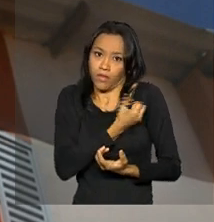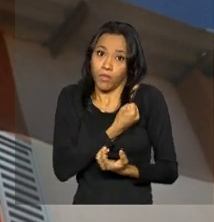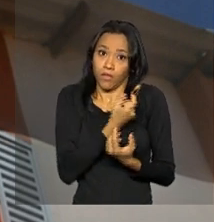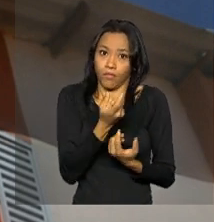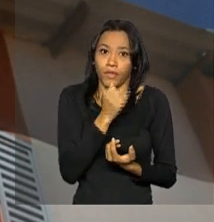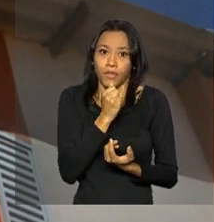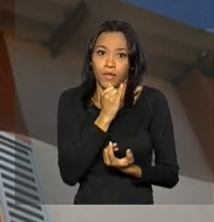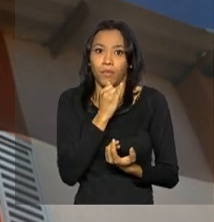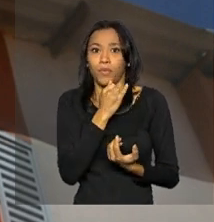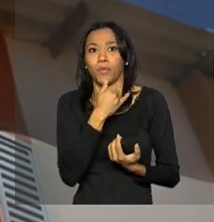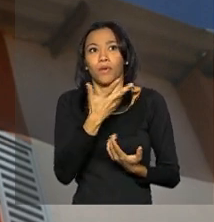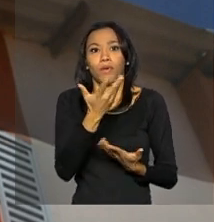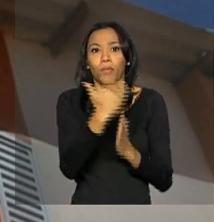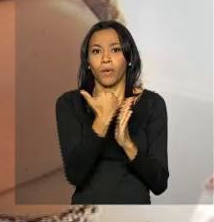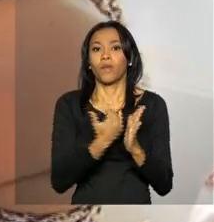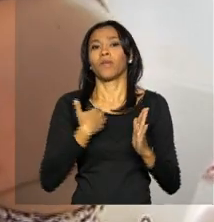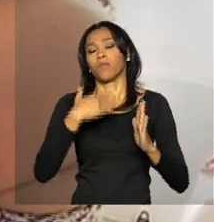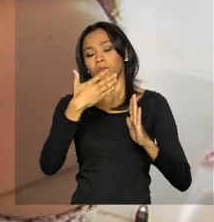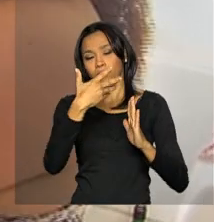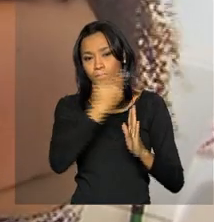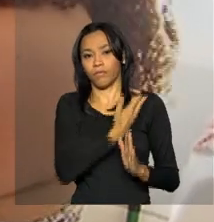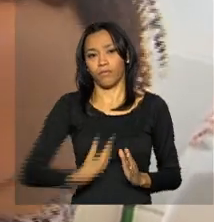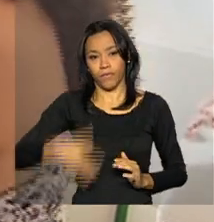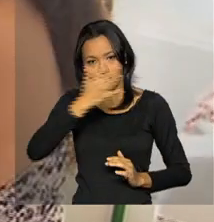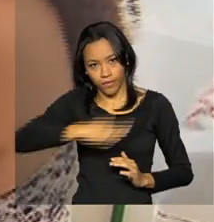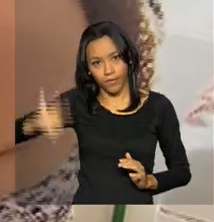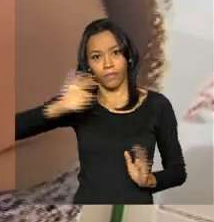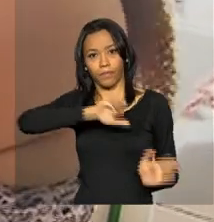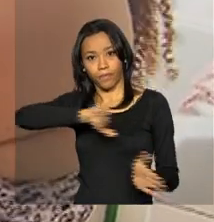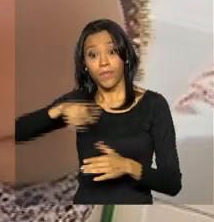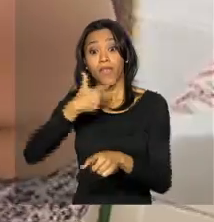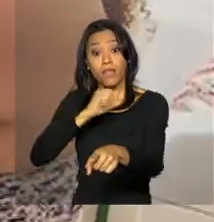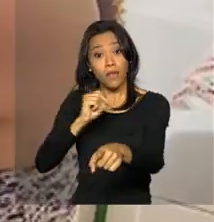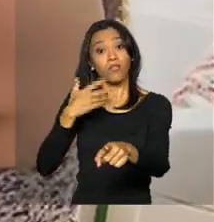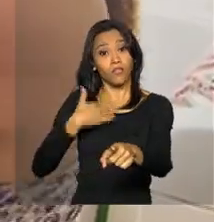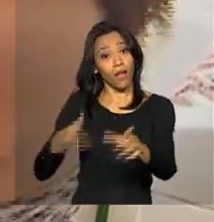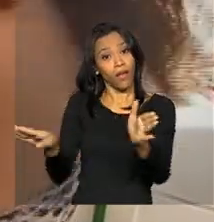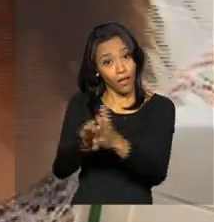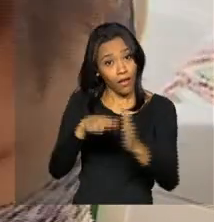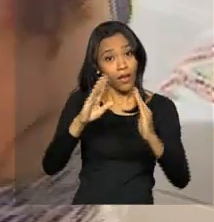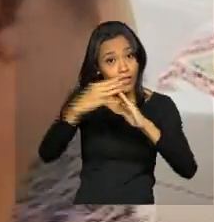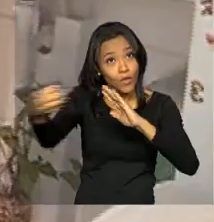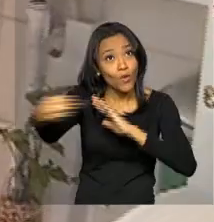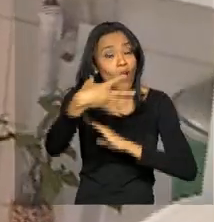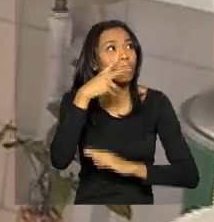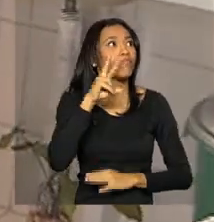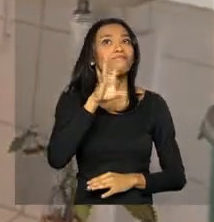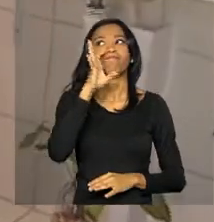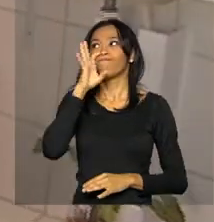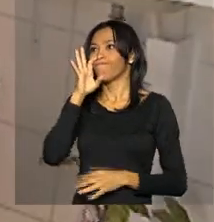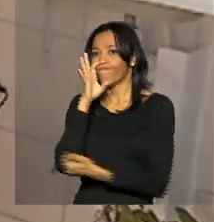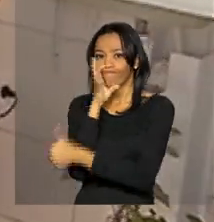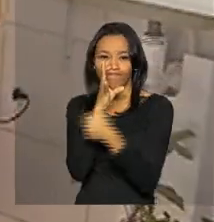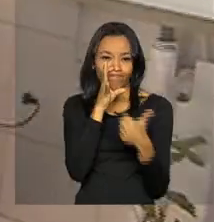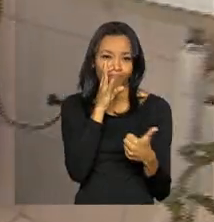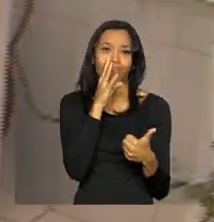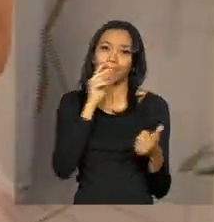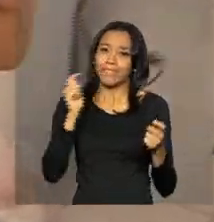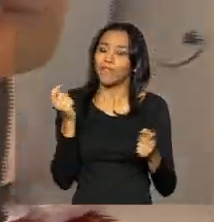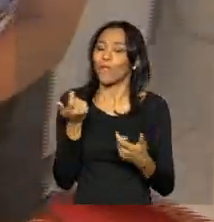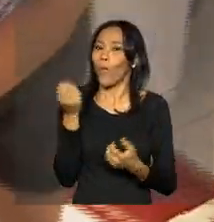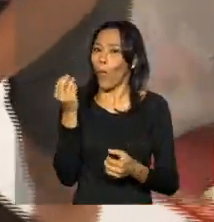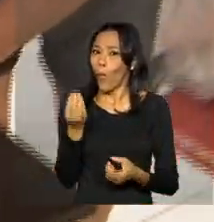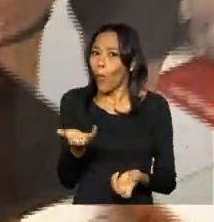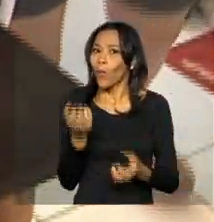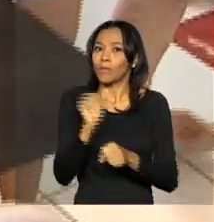habitacional do governo federal. Quem já está na casa nova, como a Sandra, diz que valeu a pena esperar para